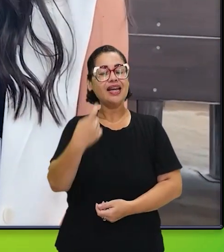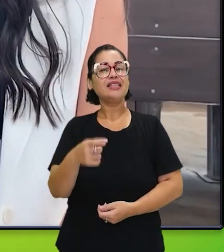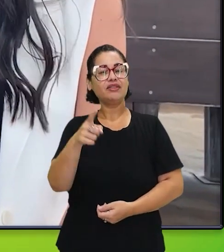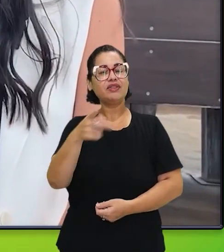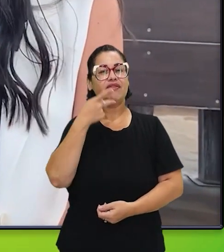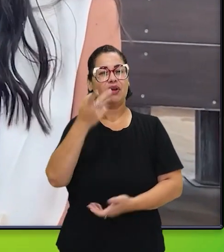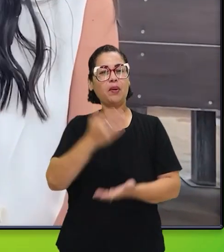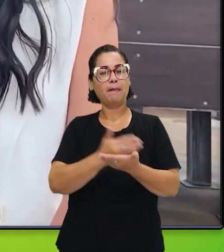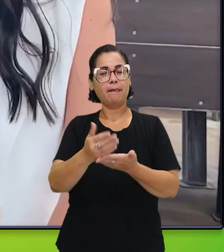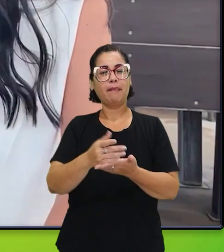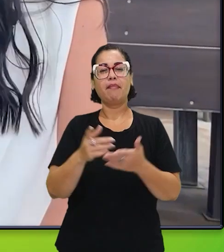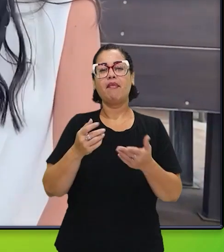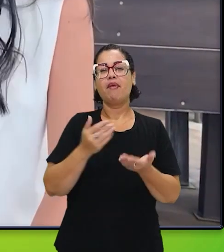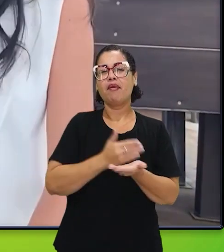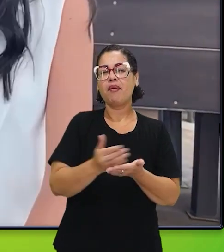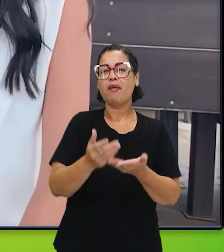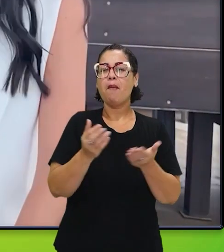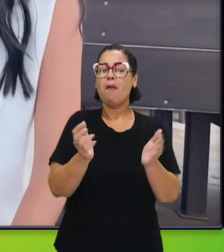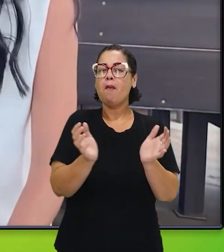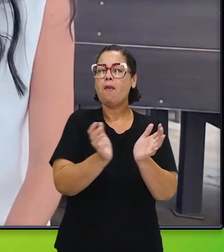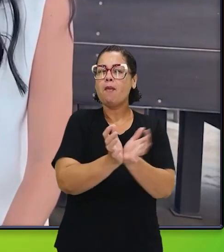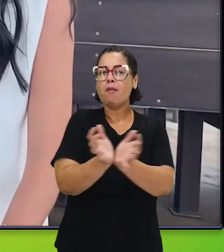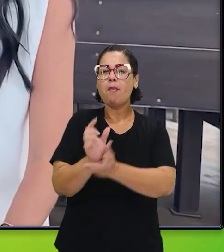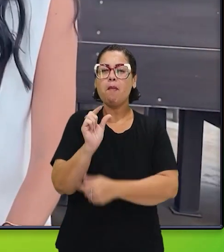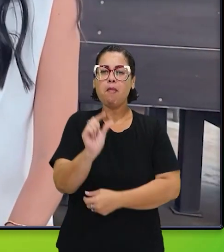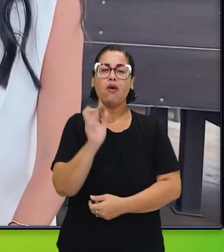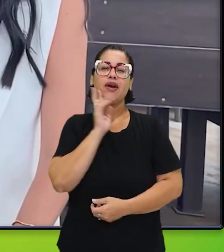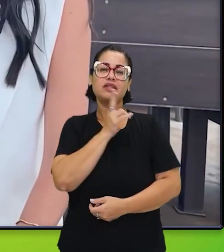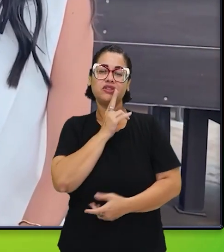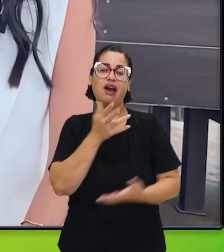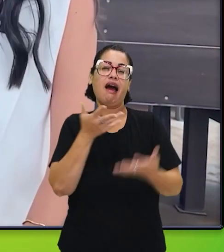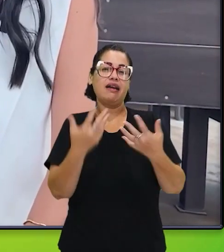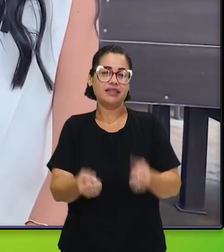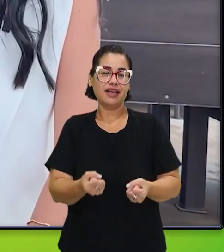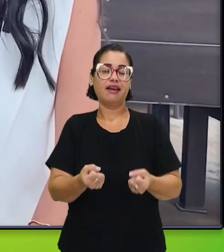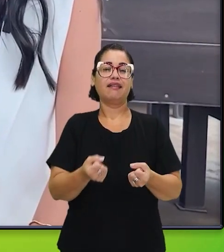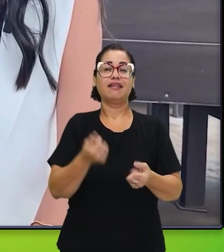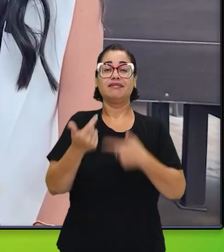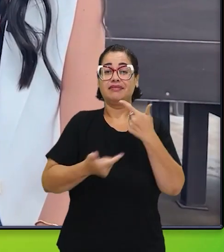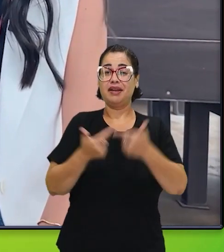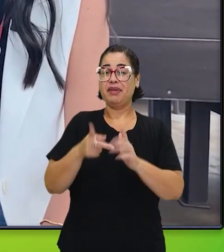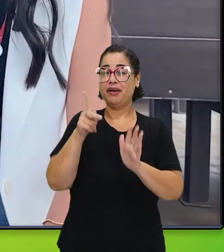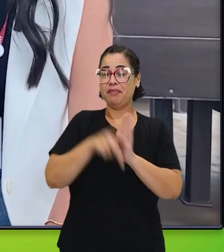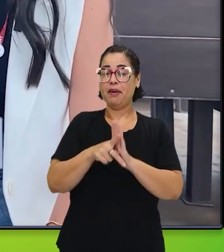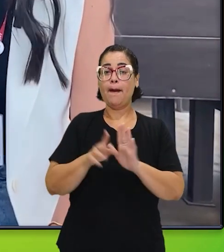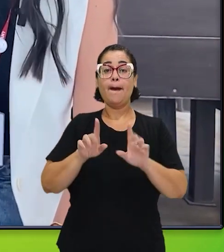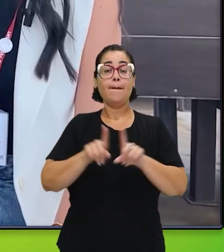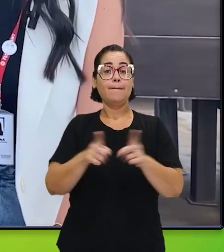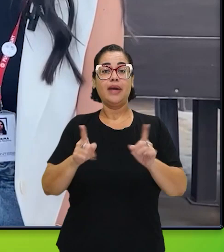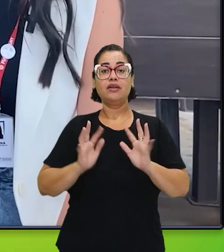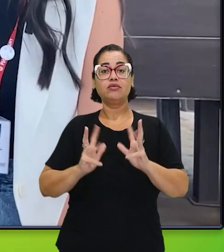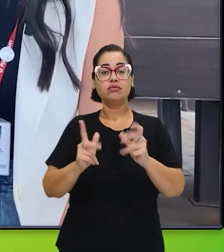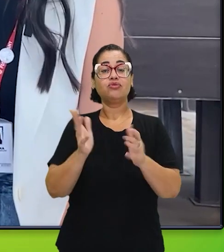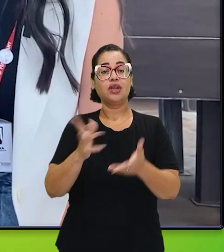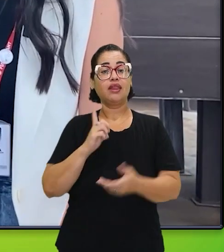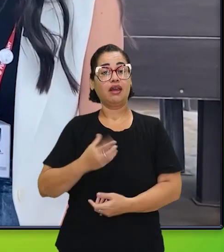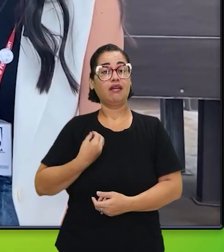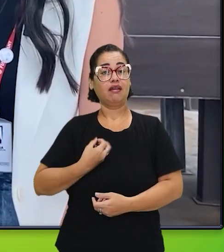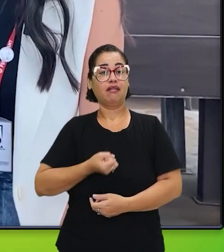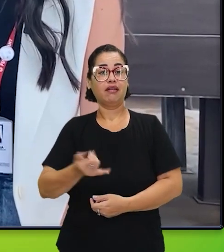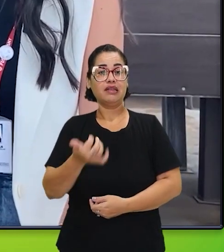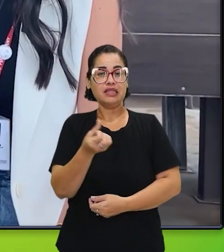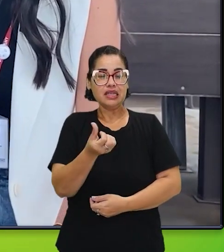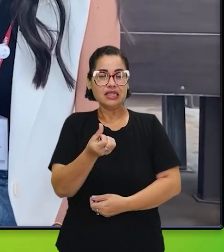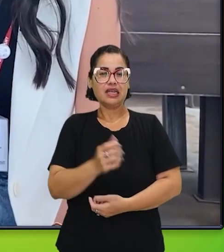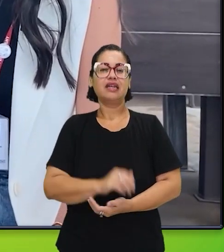eram poucos, né? Os restaurantes que toparam participar desse projeto, mas que hoje são 16. Se a gente fosse